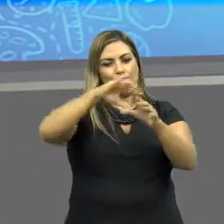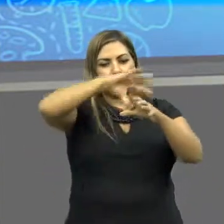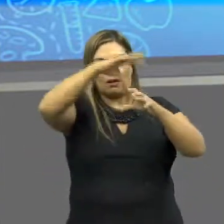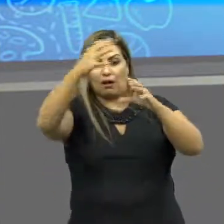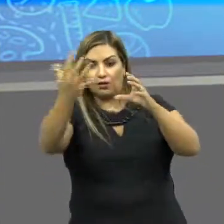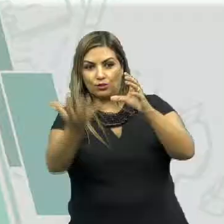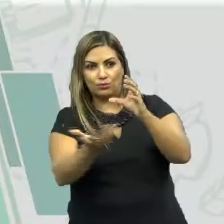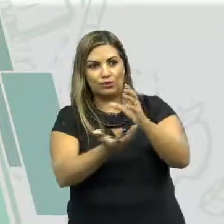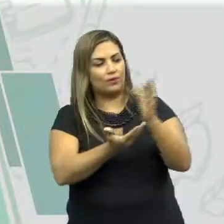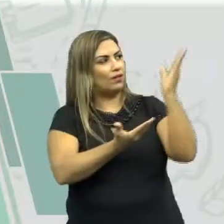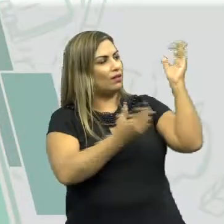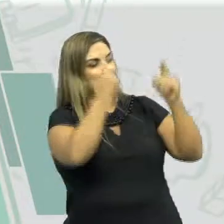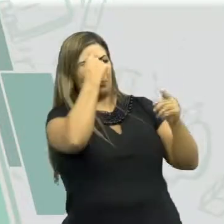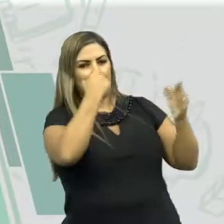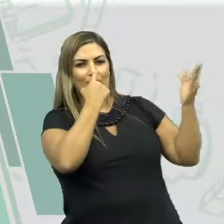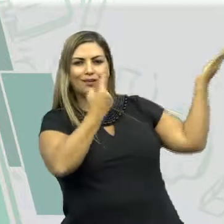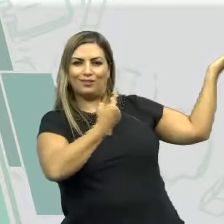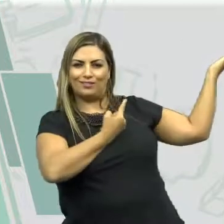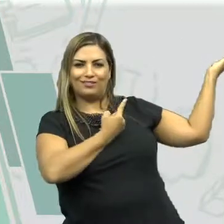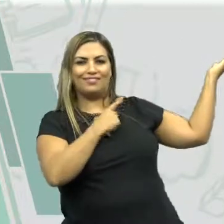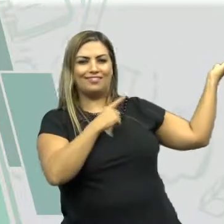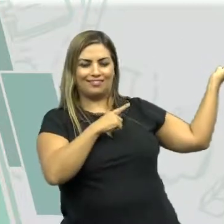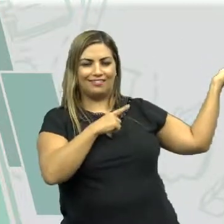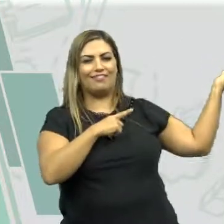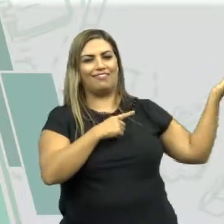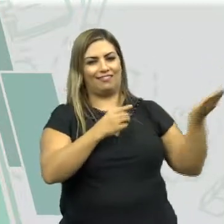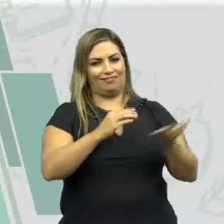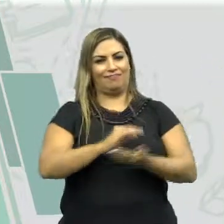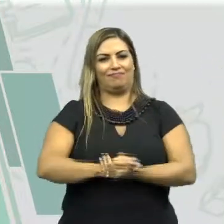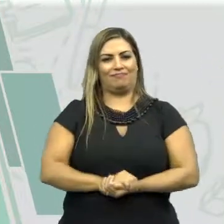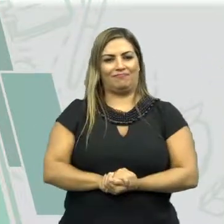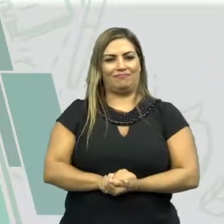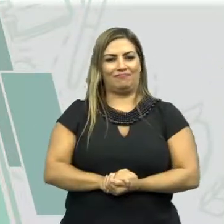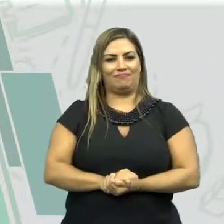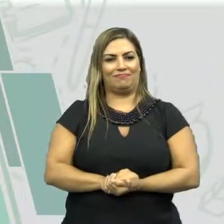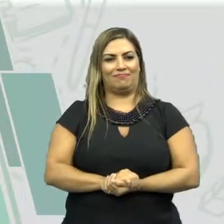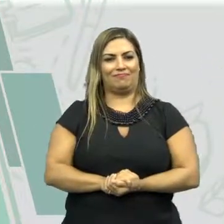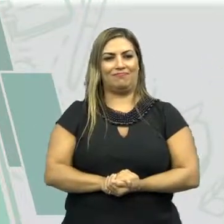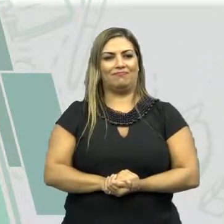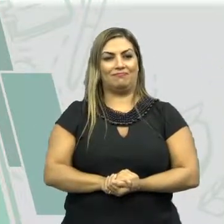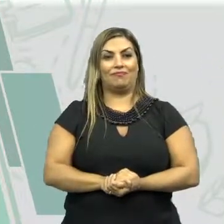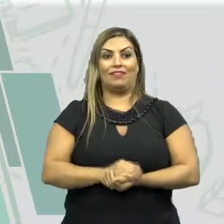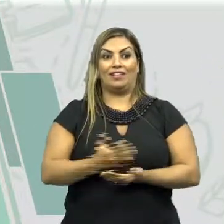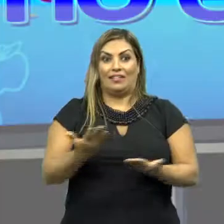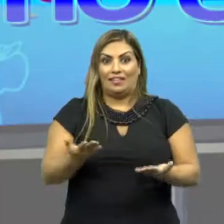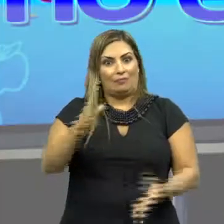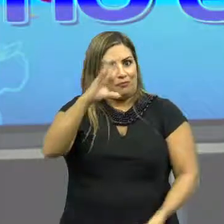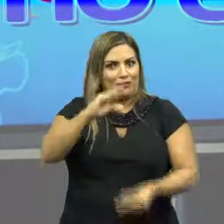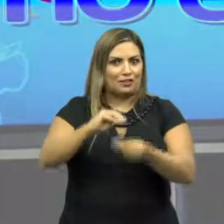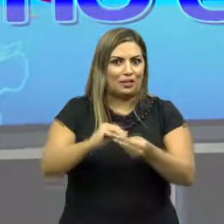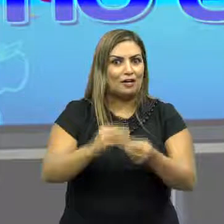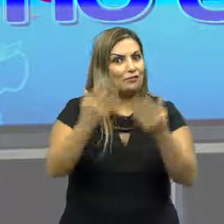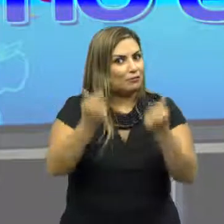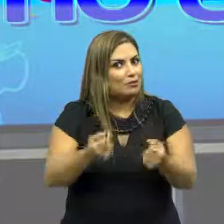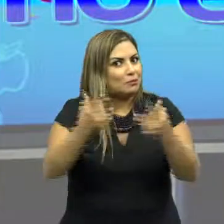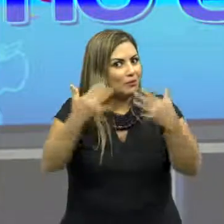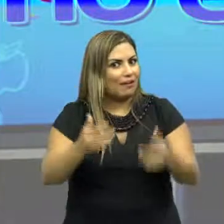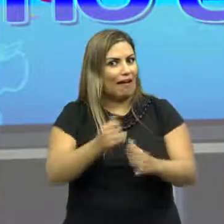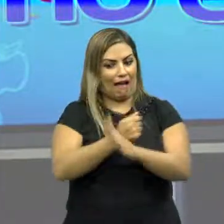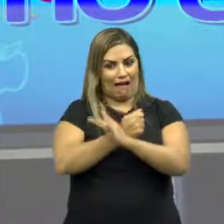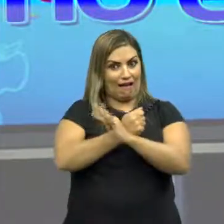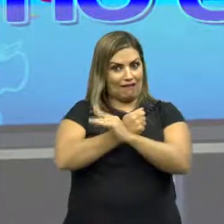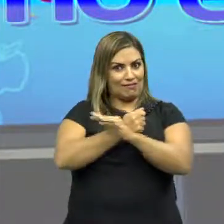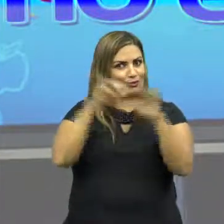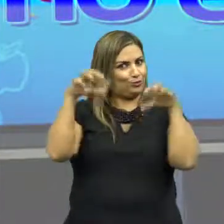circulação atmosférica e alteração na temperatura, como você pode observar na imagem apresentada. E para concluir, vamos